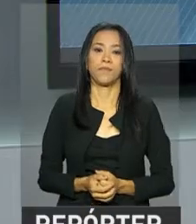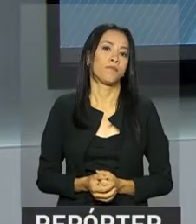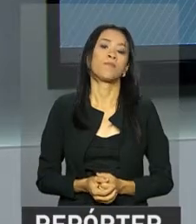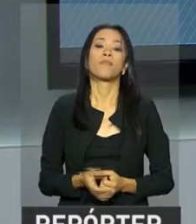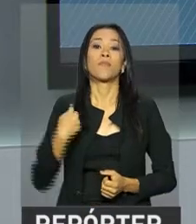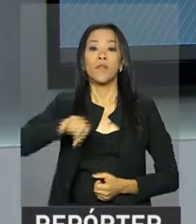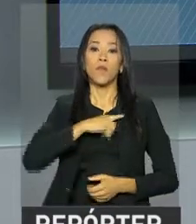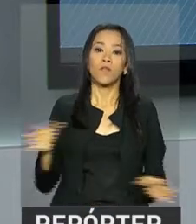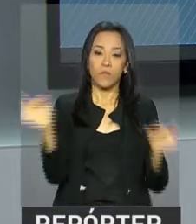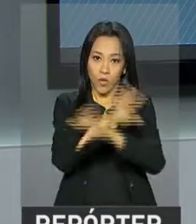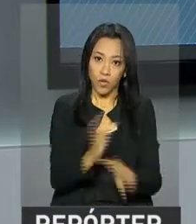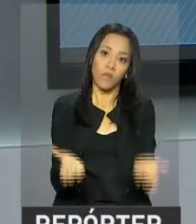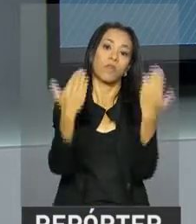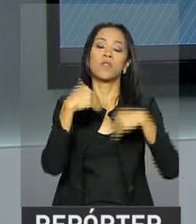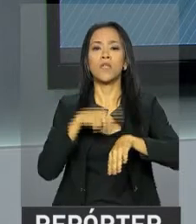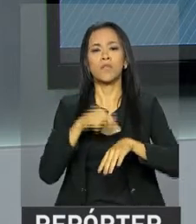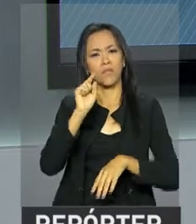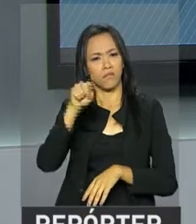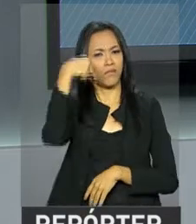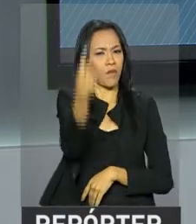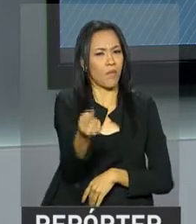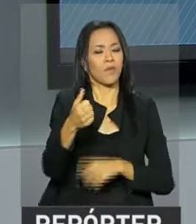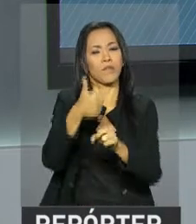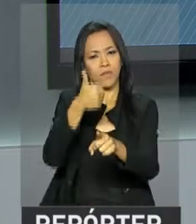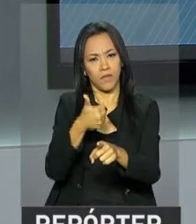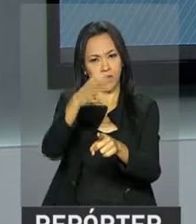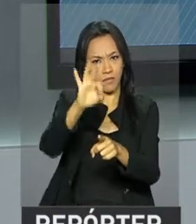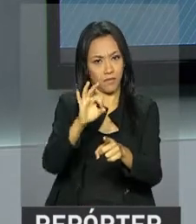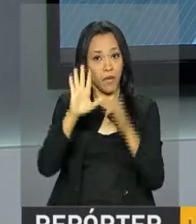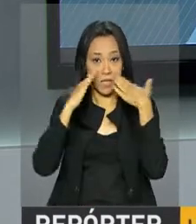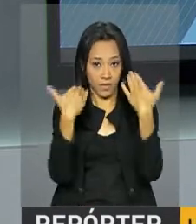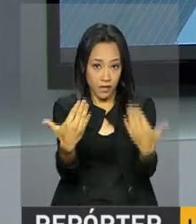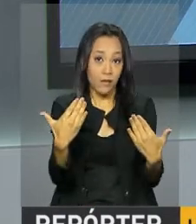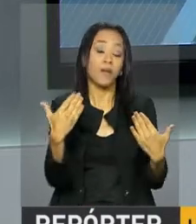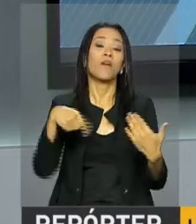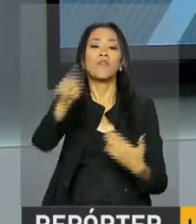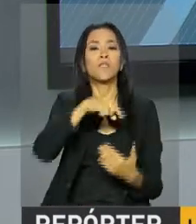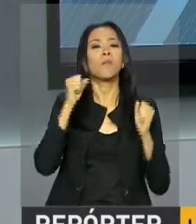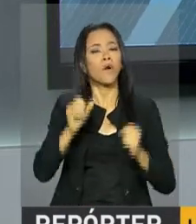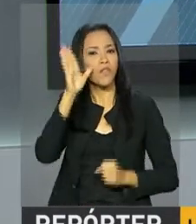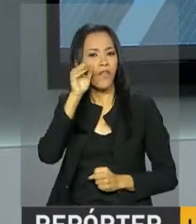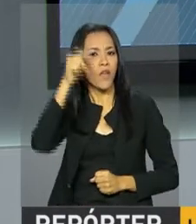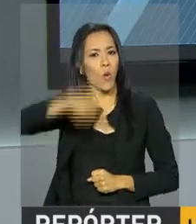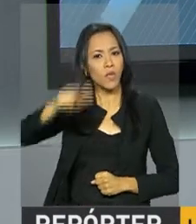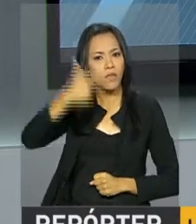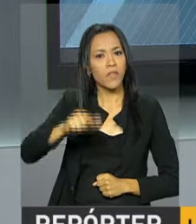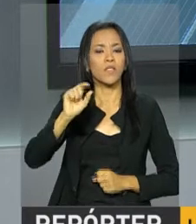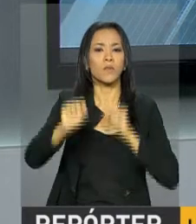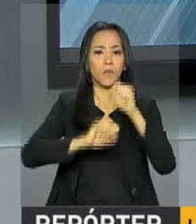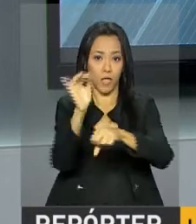E o Repórter NBR fica por aqui, voltamos em uma hora na nossa próxima edição. Você pode rever as reportagens